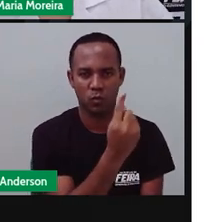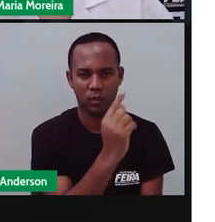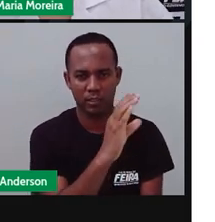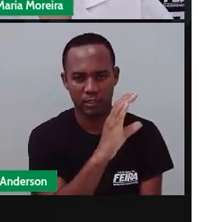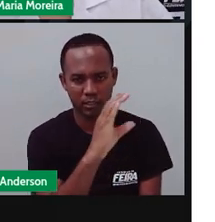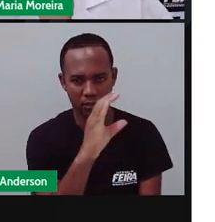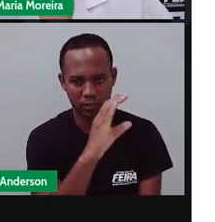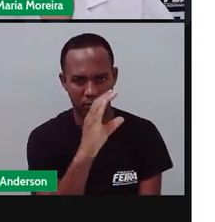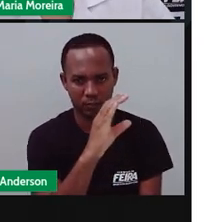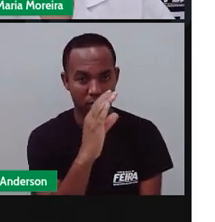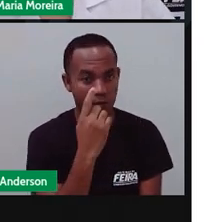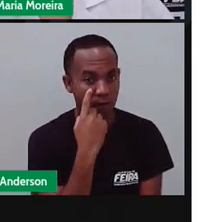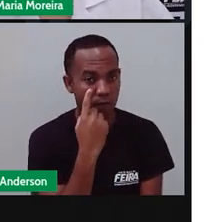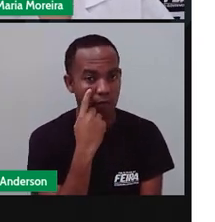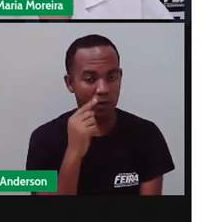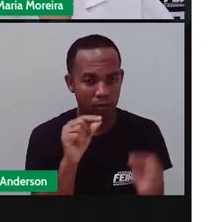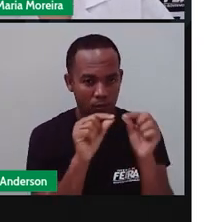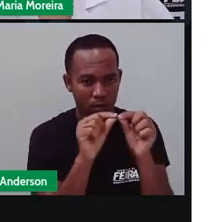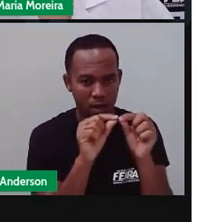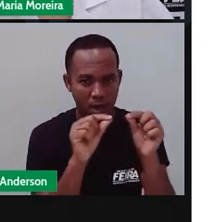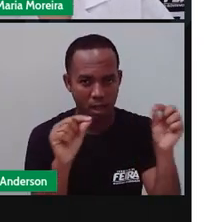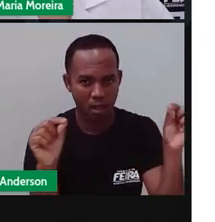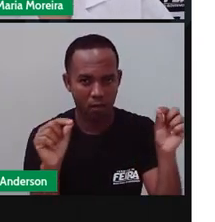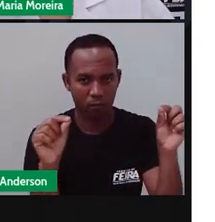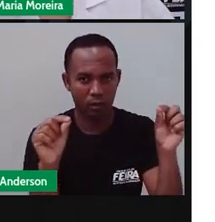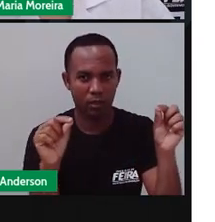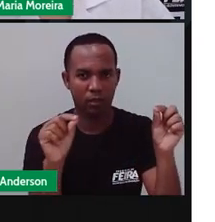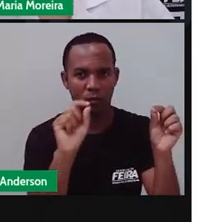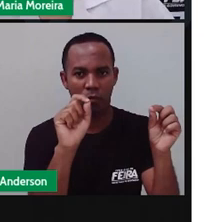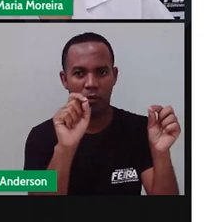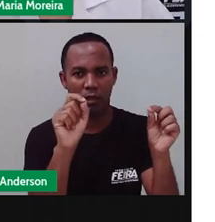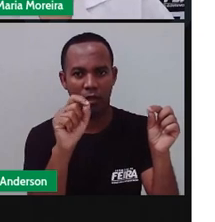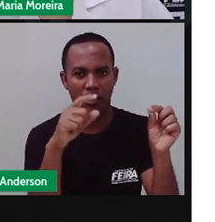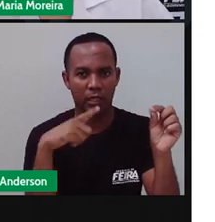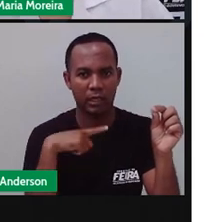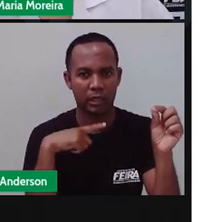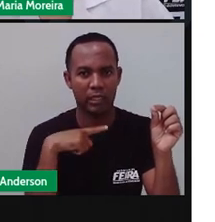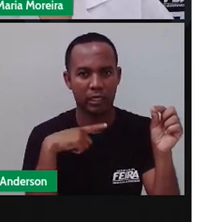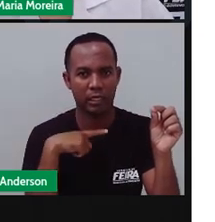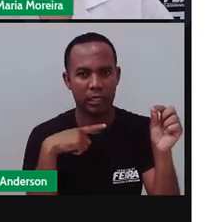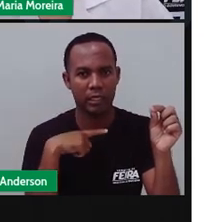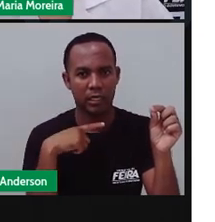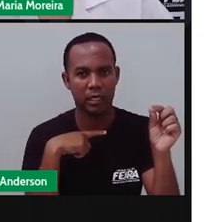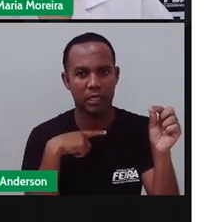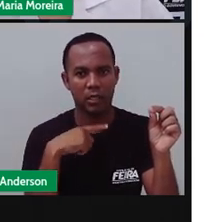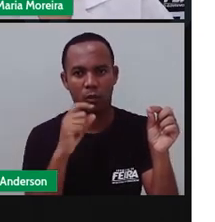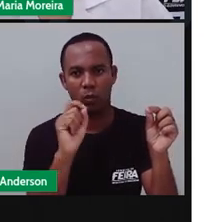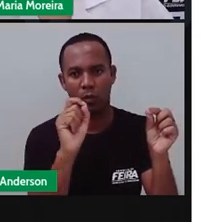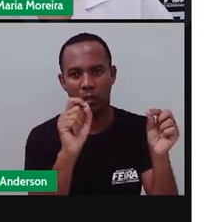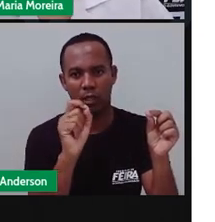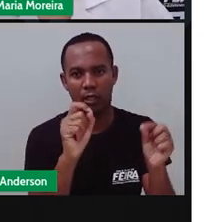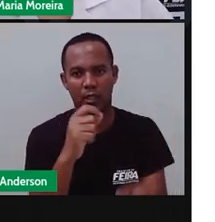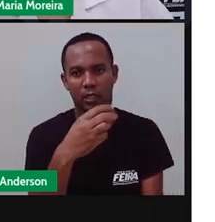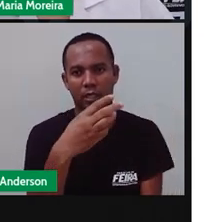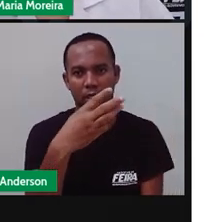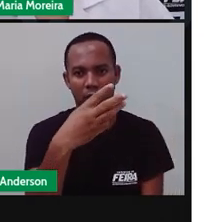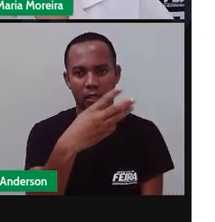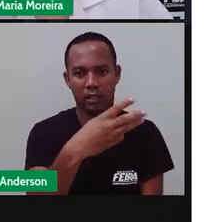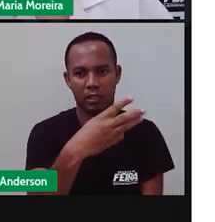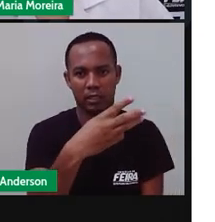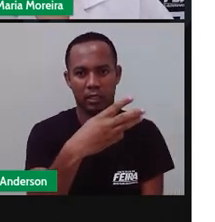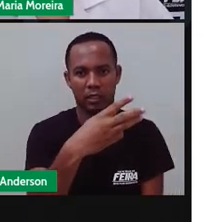régua, estão vindo aqui na régua? A cada um centímetro, equivale aqui no mundo real o quê? A três mil